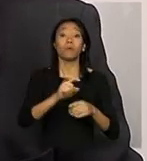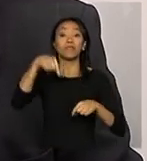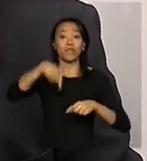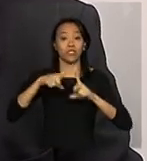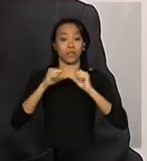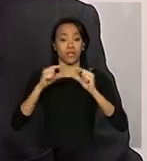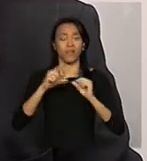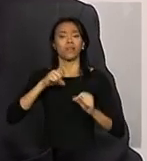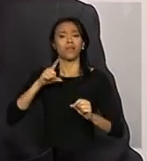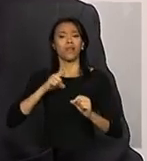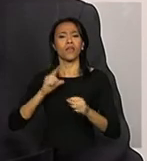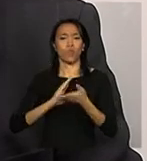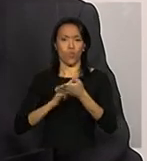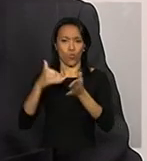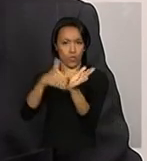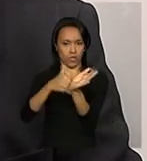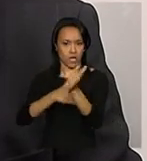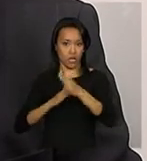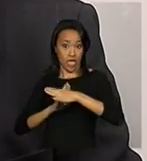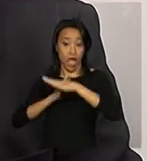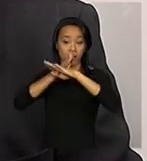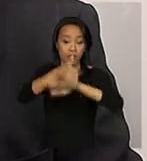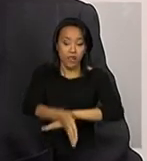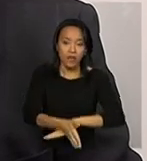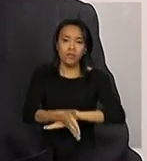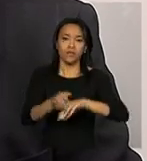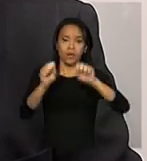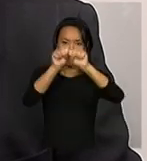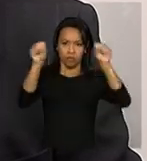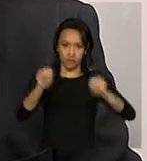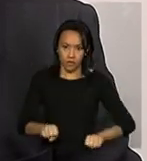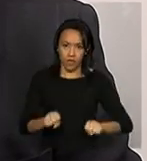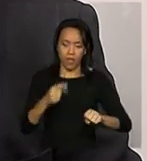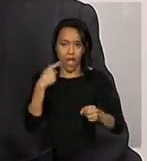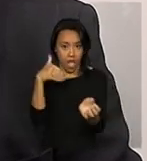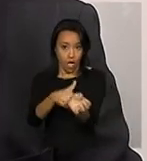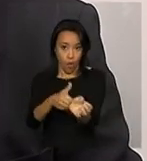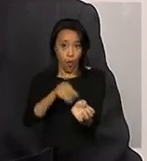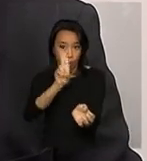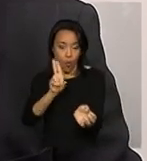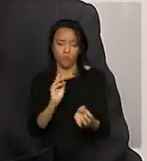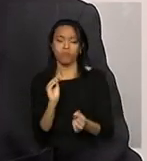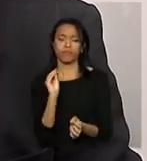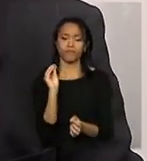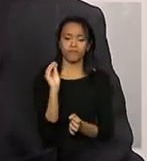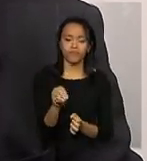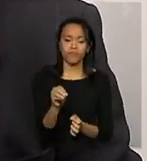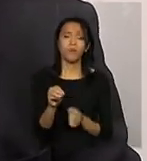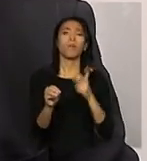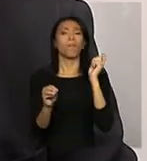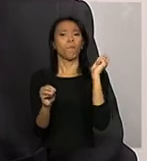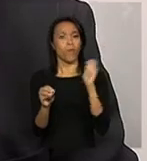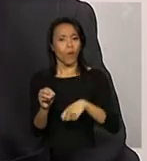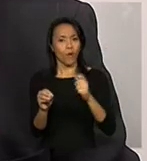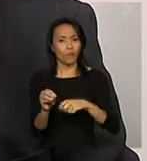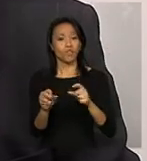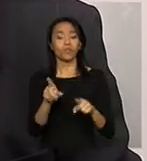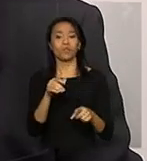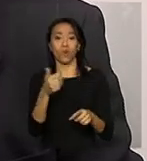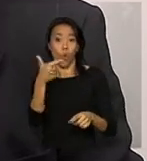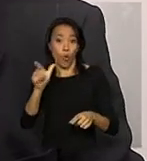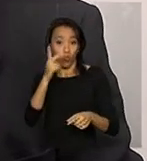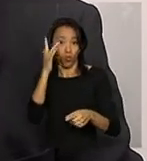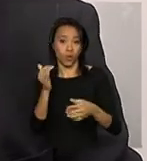de acesso ao sistema. E através dessa senha, ele também pode cadastrar um adjunto, que nós chamamos assim,